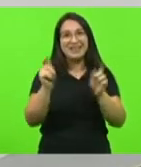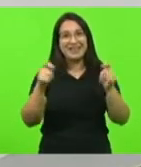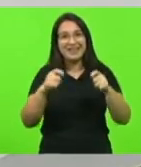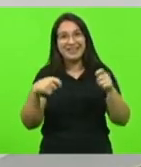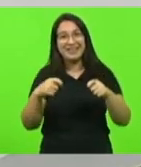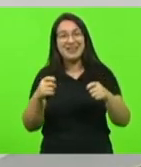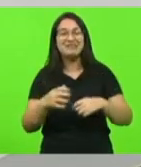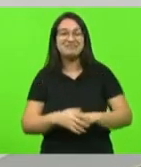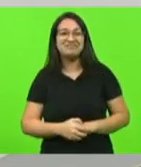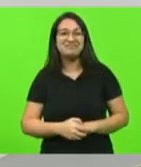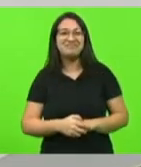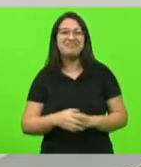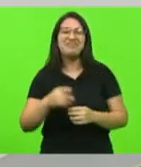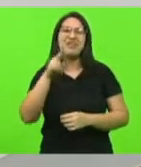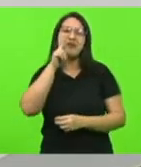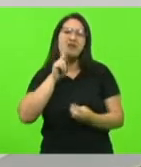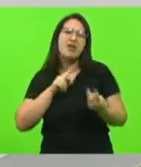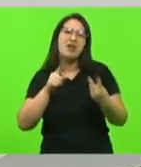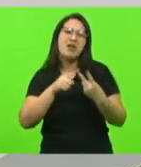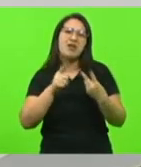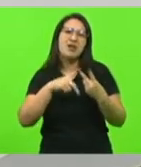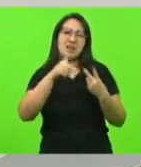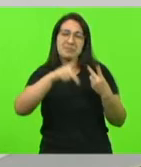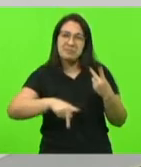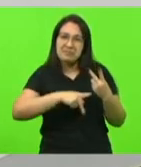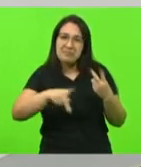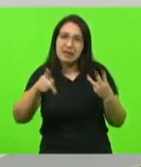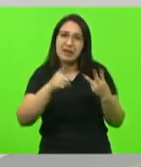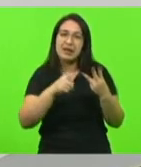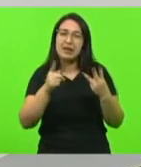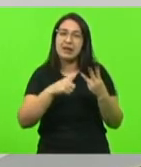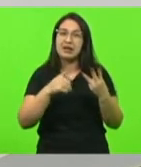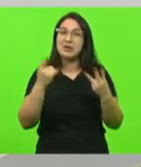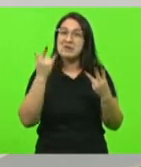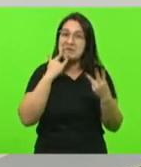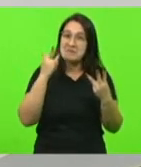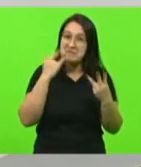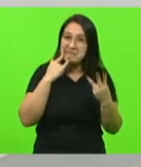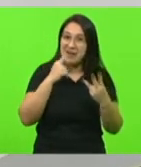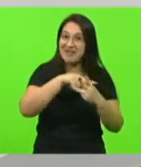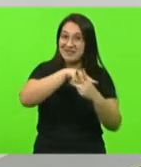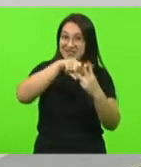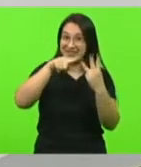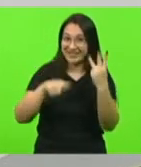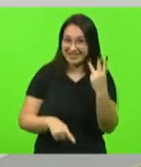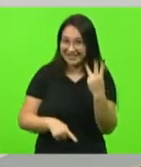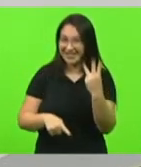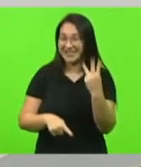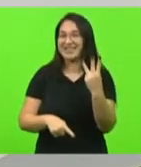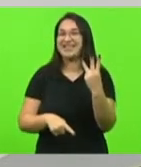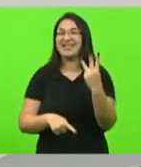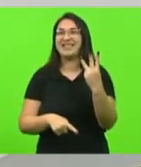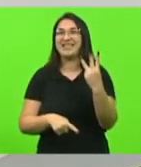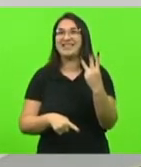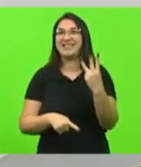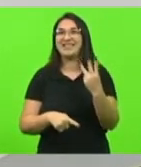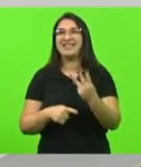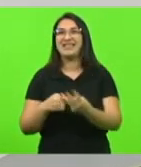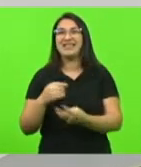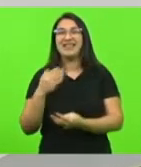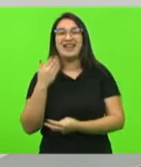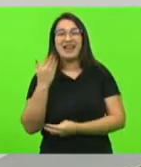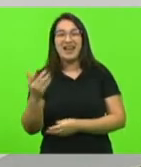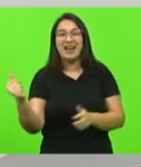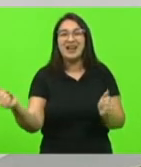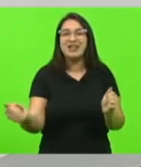Pedro Ivan Nath presidente da Comissão do Meio Ambiente e o presidente da Assembleia Legislativa Mauro Nadal que estão